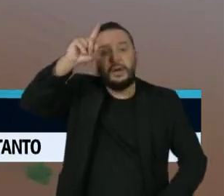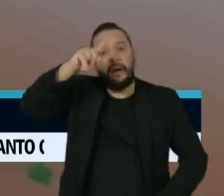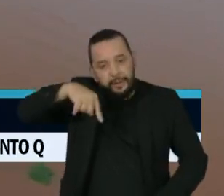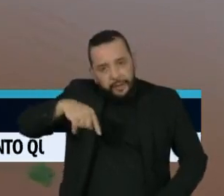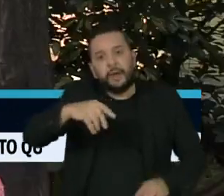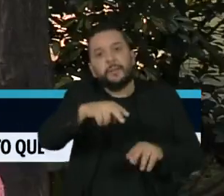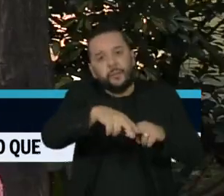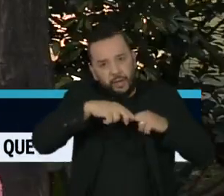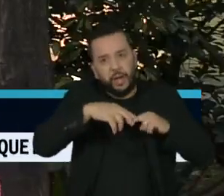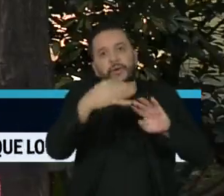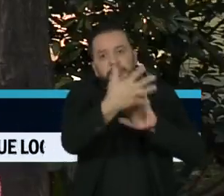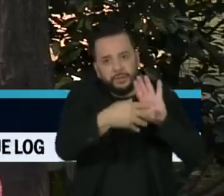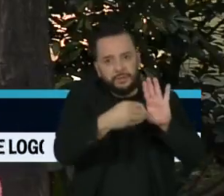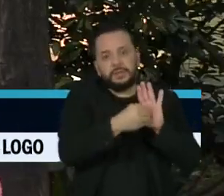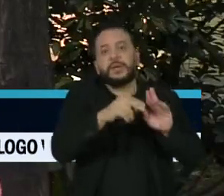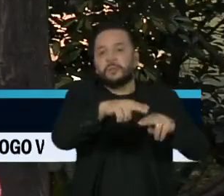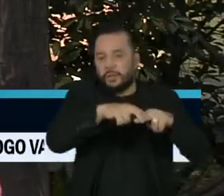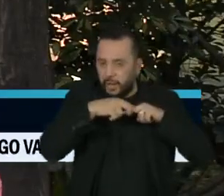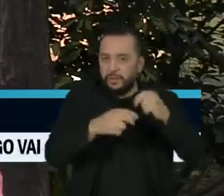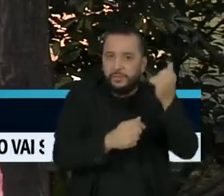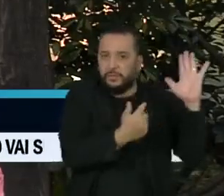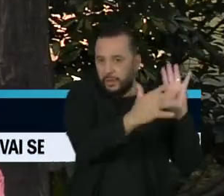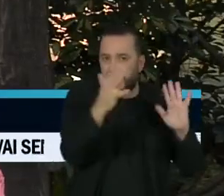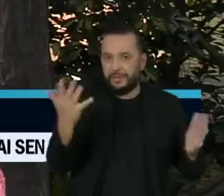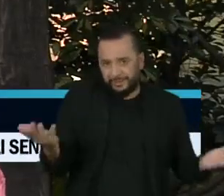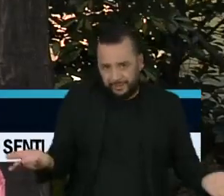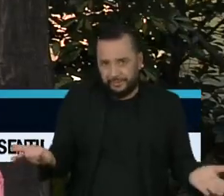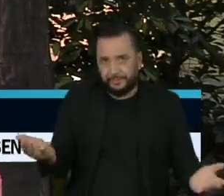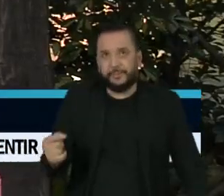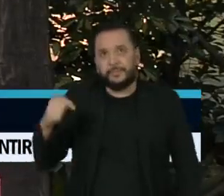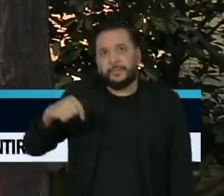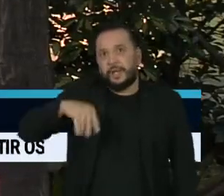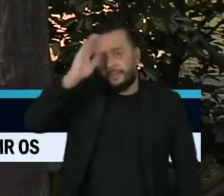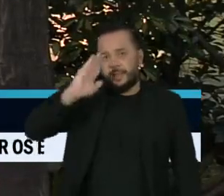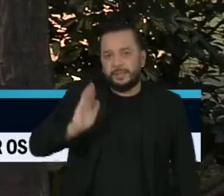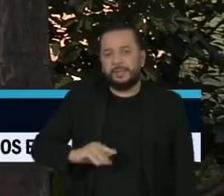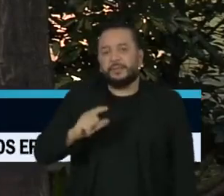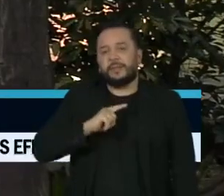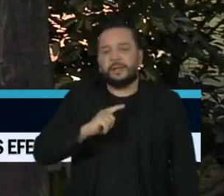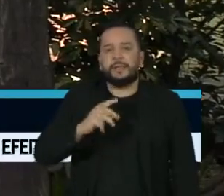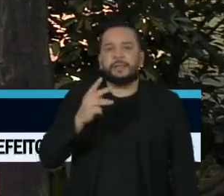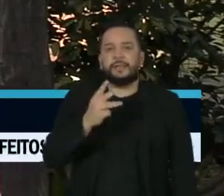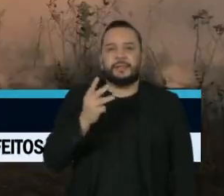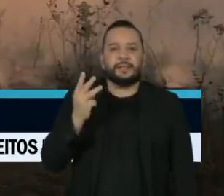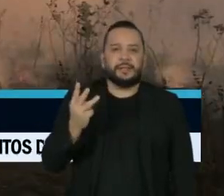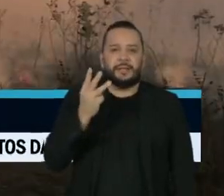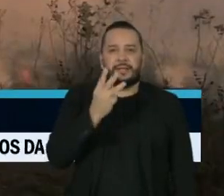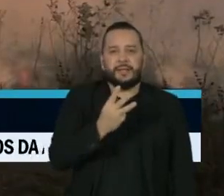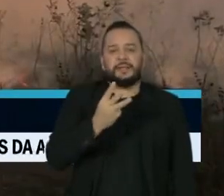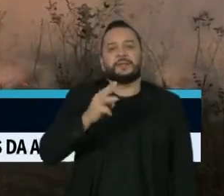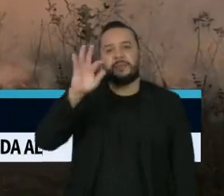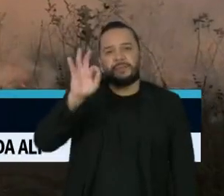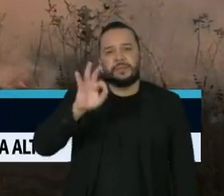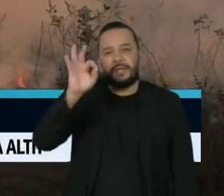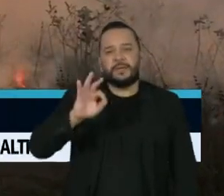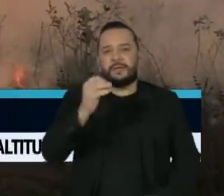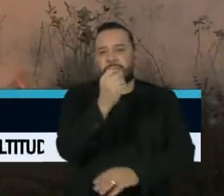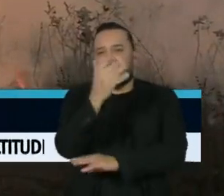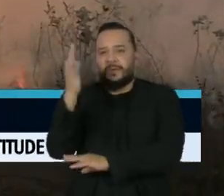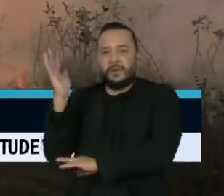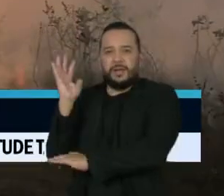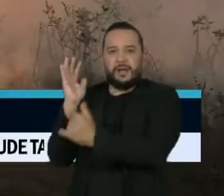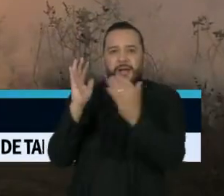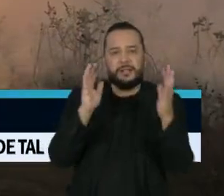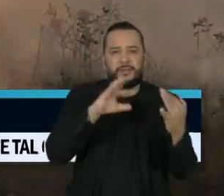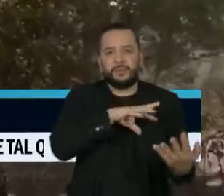O Brasil detém cerca de um terço das florestas primárias remanescentes do mundo e tem mantido taxas de